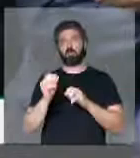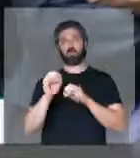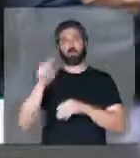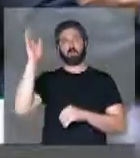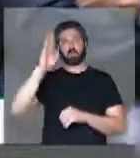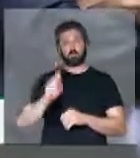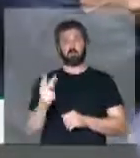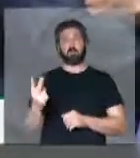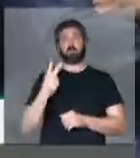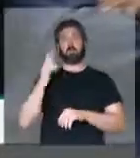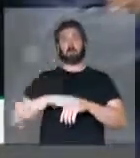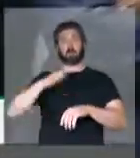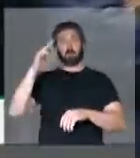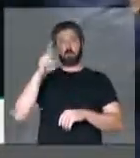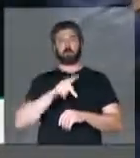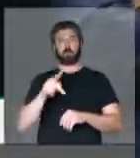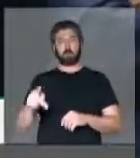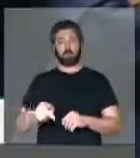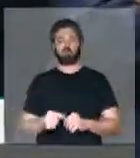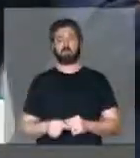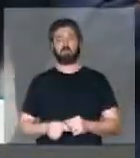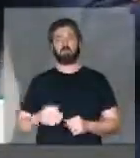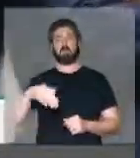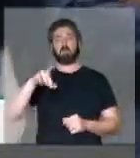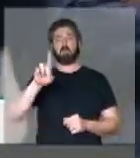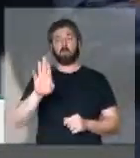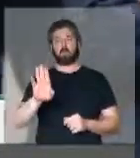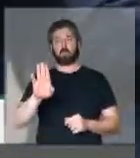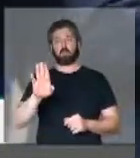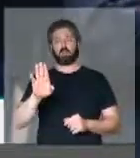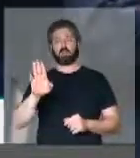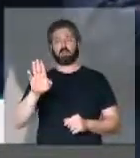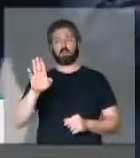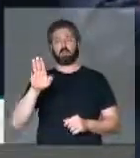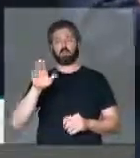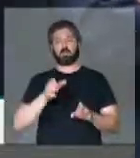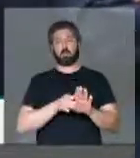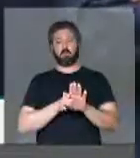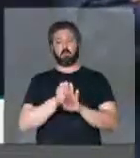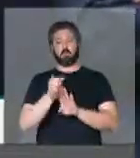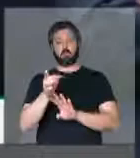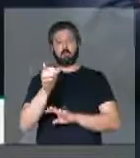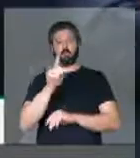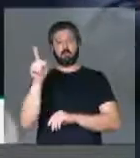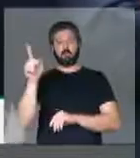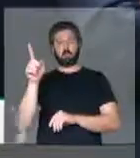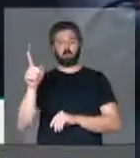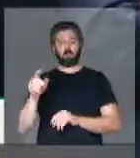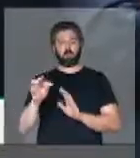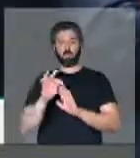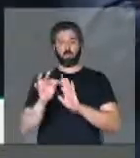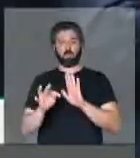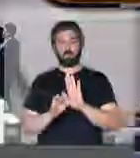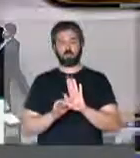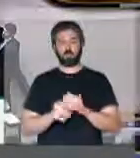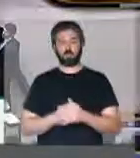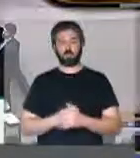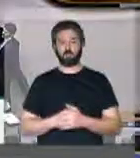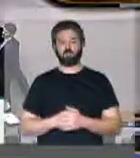educação no Brasil, valorização dos nossos professores. O MDB está orientando não ao texto. Obrigada.